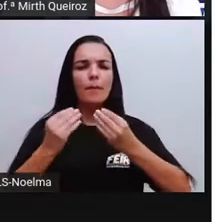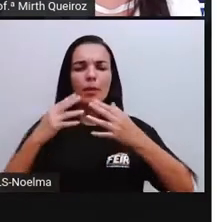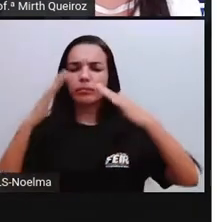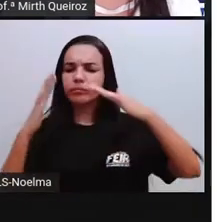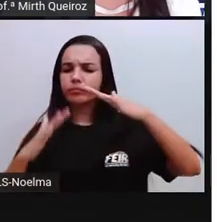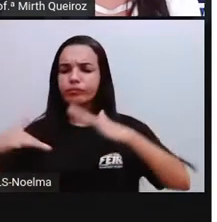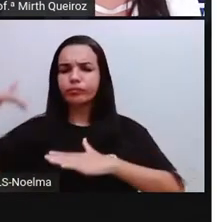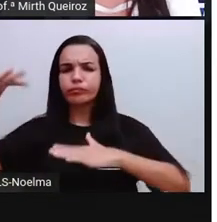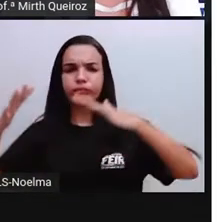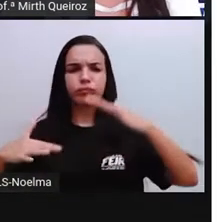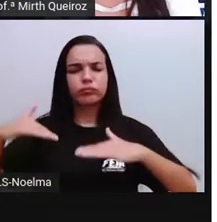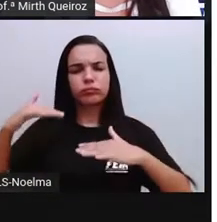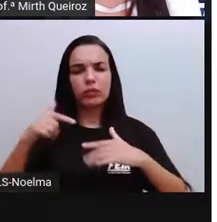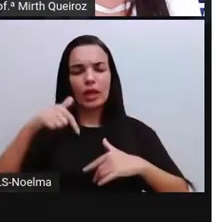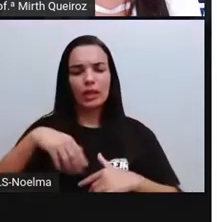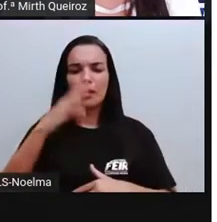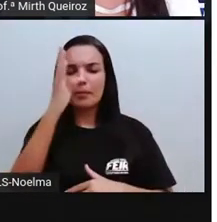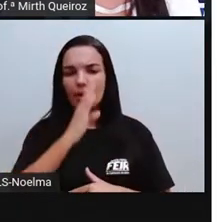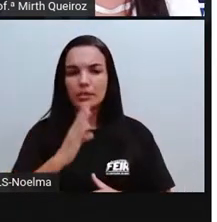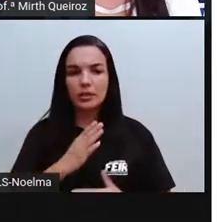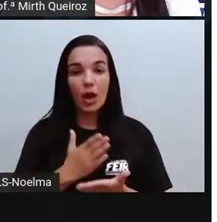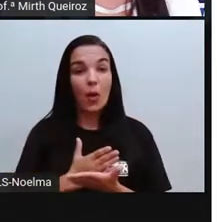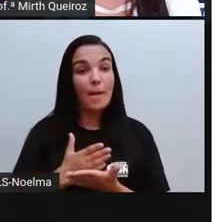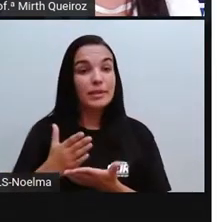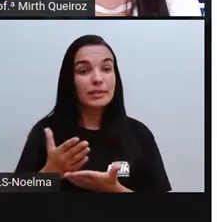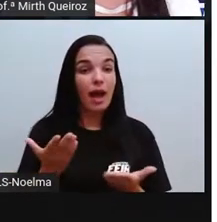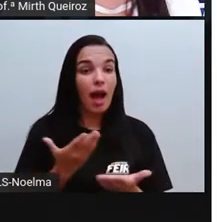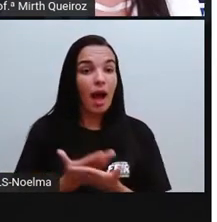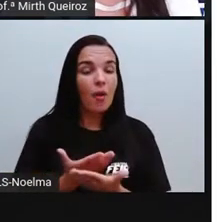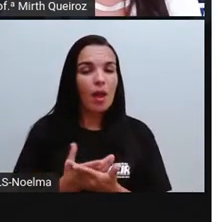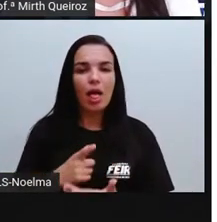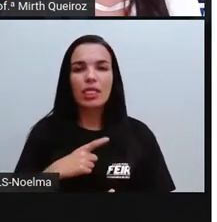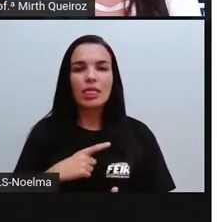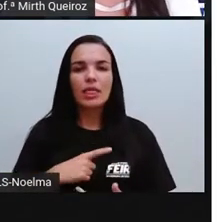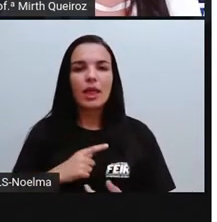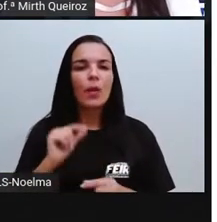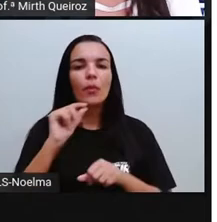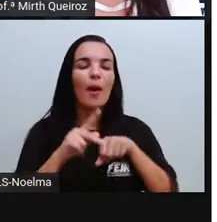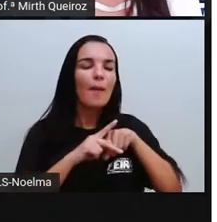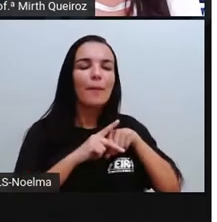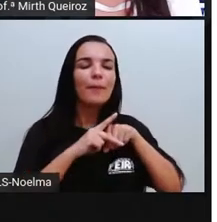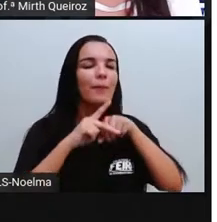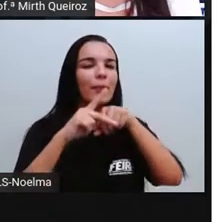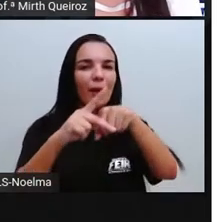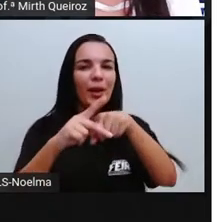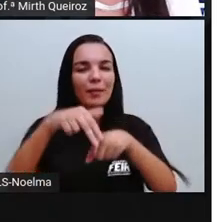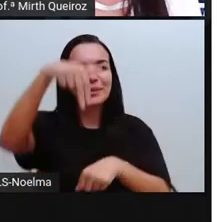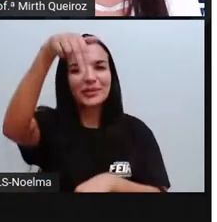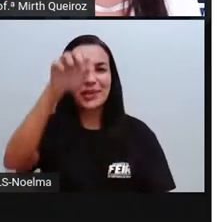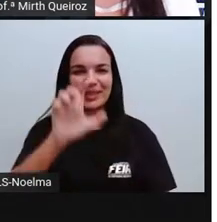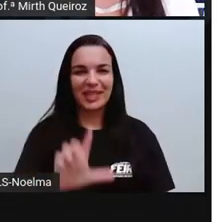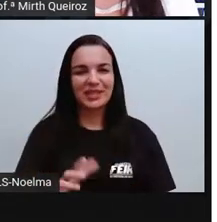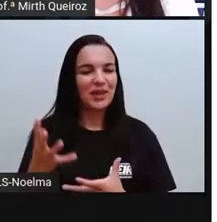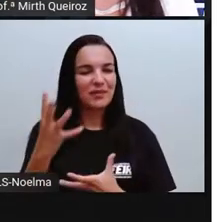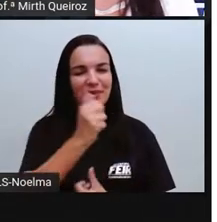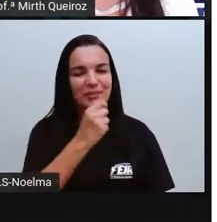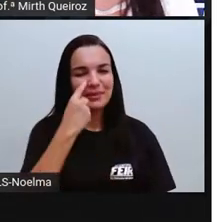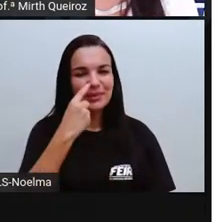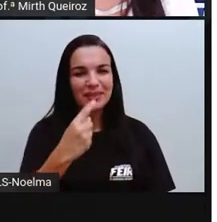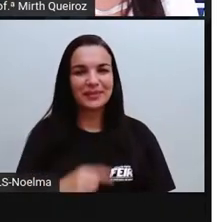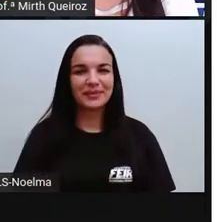no Brasil. E para começar a nossa aula, eu trouxe aqui um poema sobre o Nordeste. Vamos assistir?